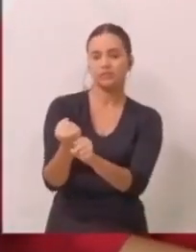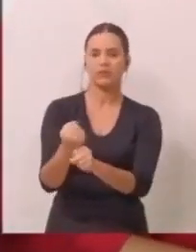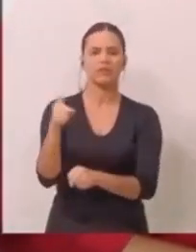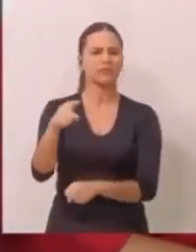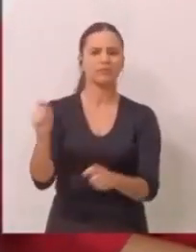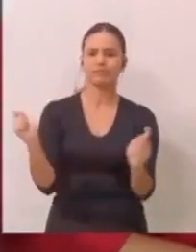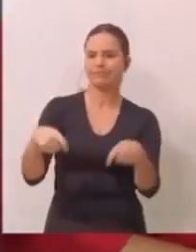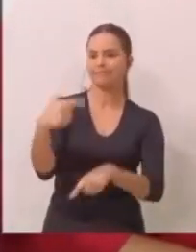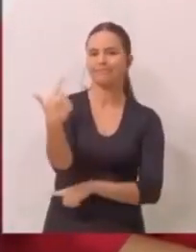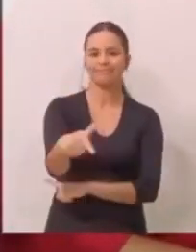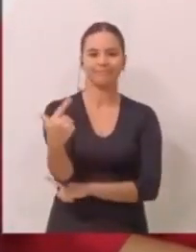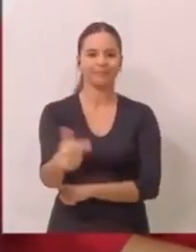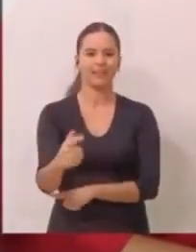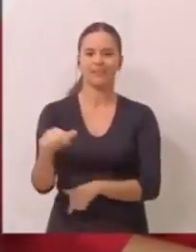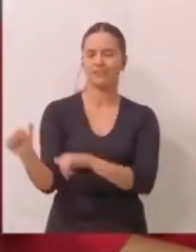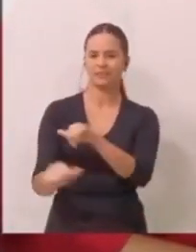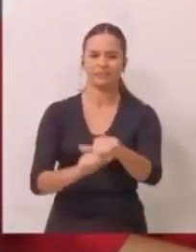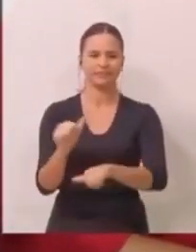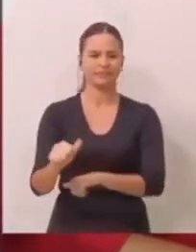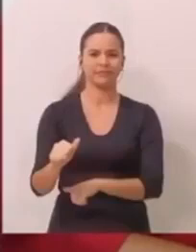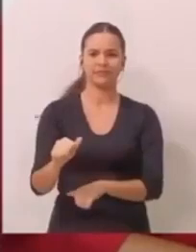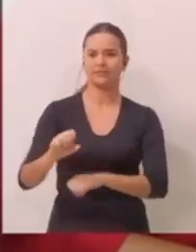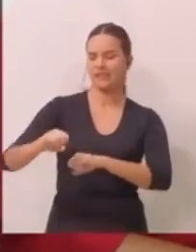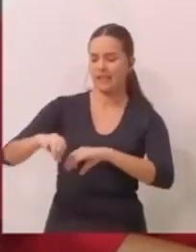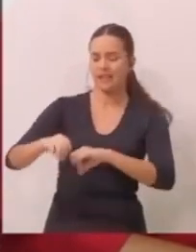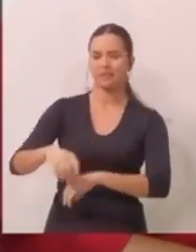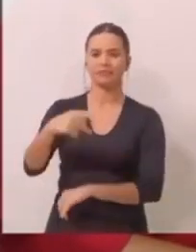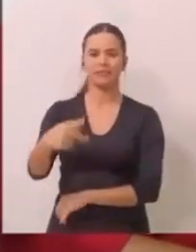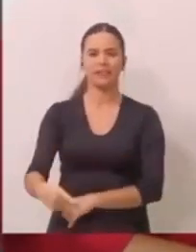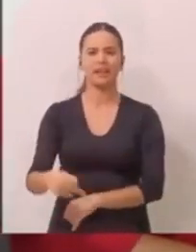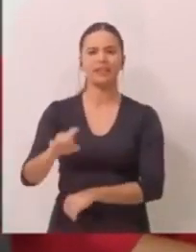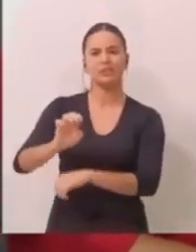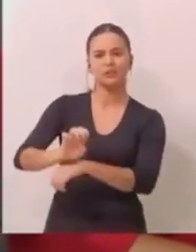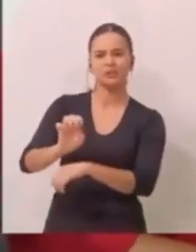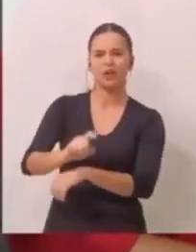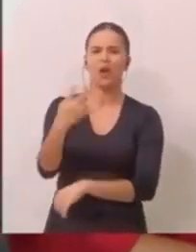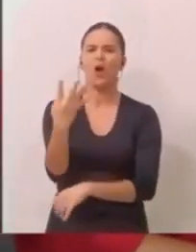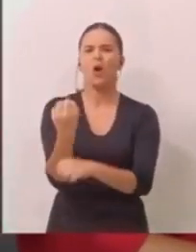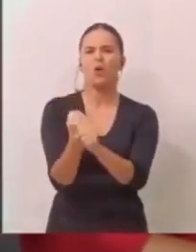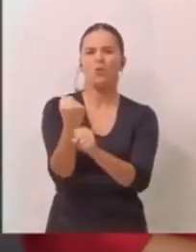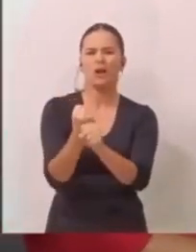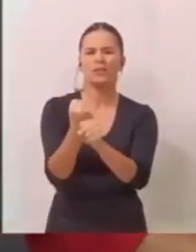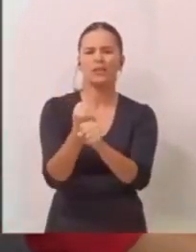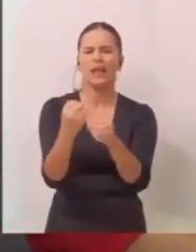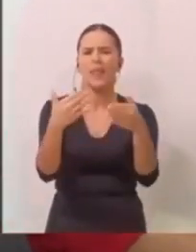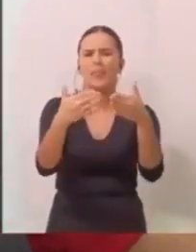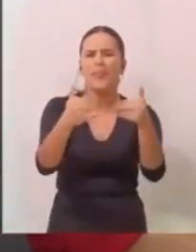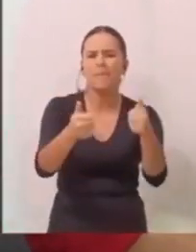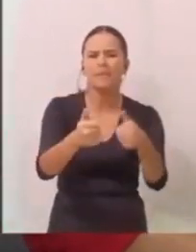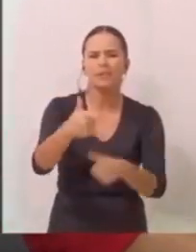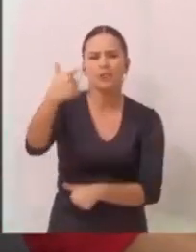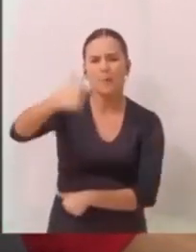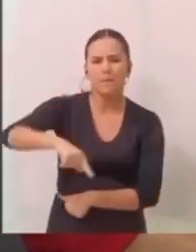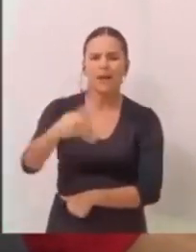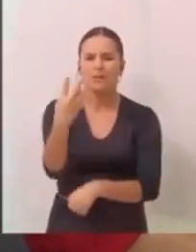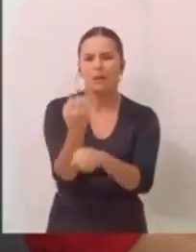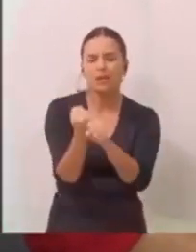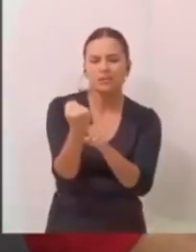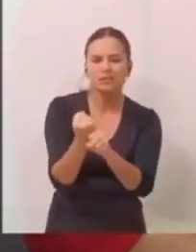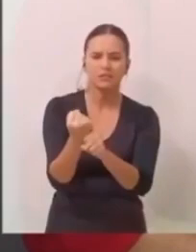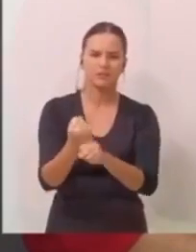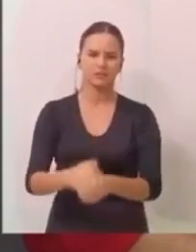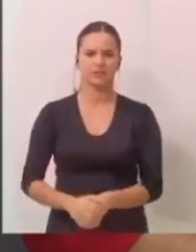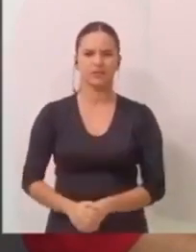incapaz de mudar a realidade da educação potiguar. Você governa há quatro anos e ainda pede mais quatro. Você fala para a população,